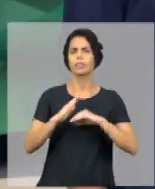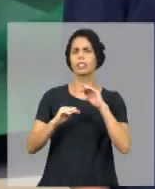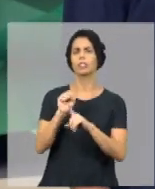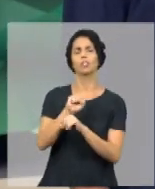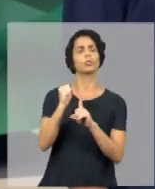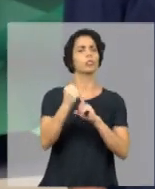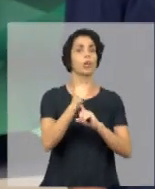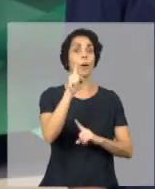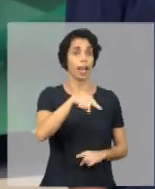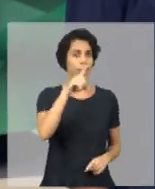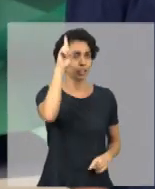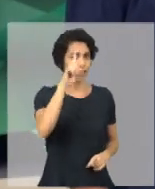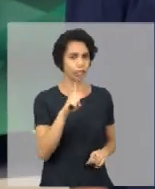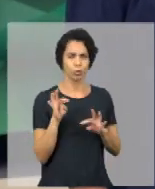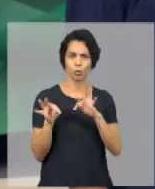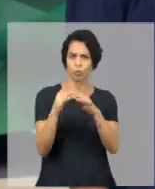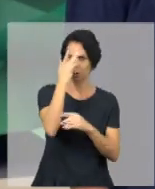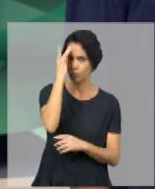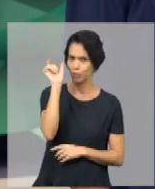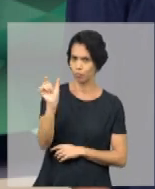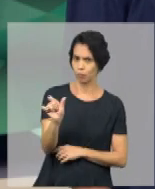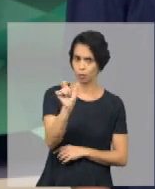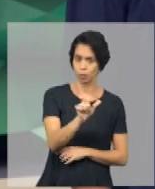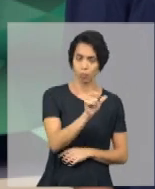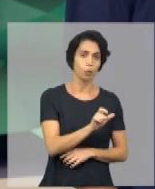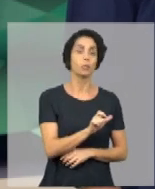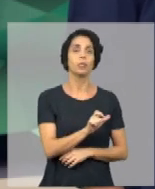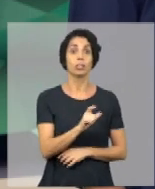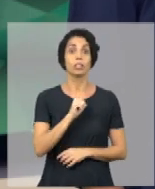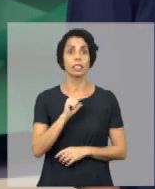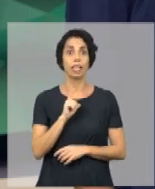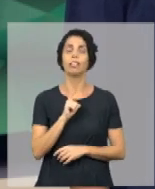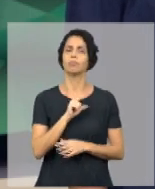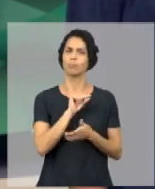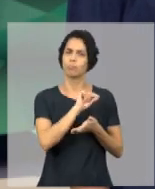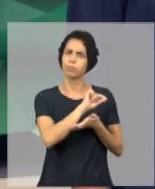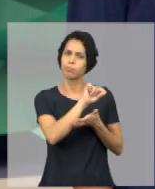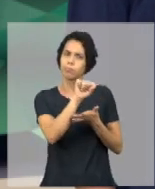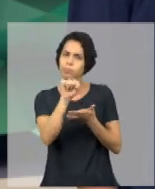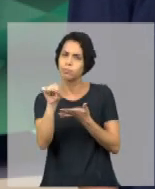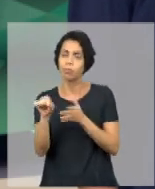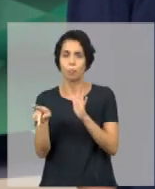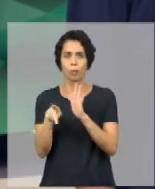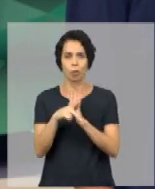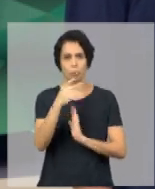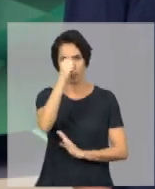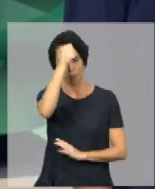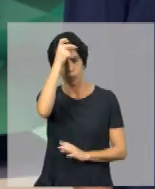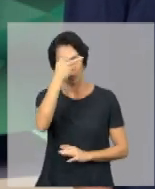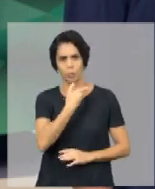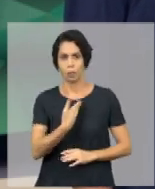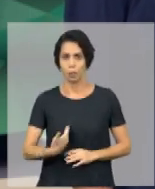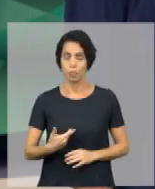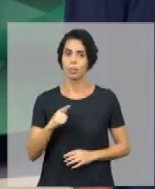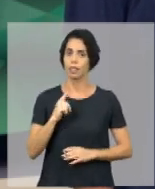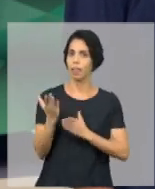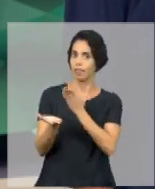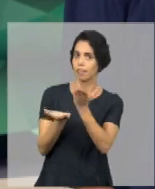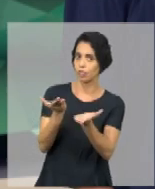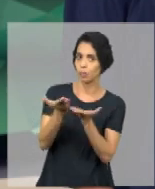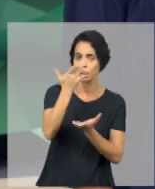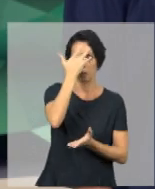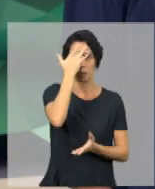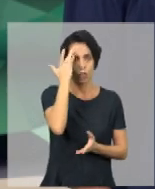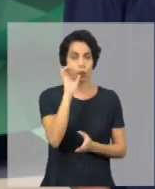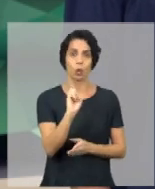direito de todo cidadão. Ela conta com uma extensa rede de unidades públicas que realiza atendimentos para pessoas